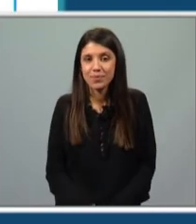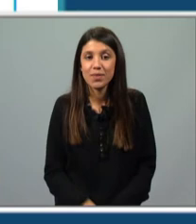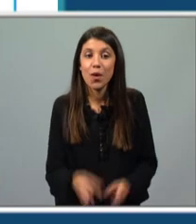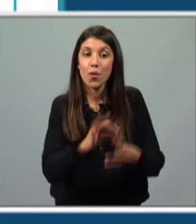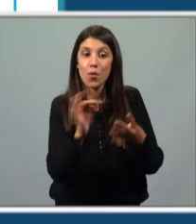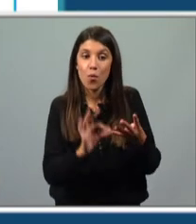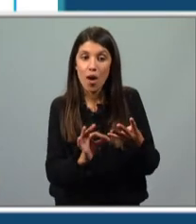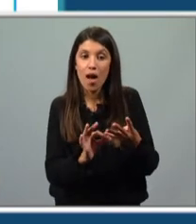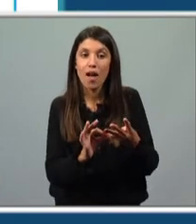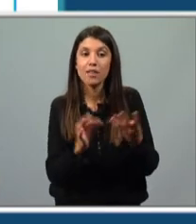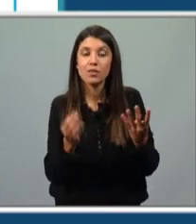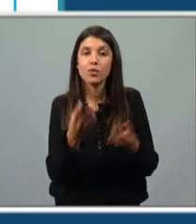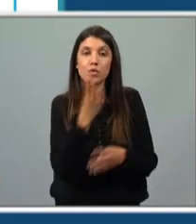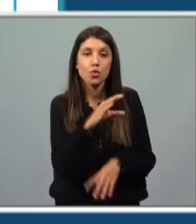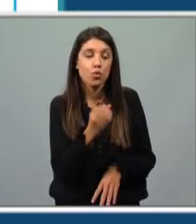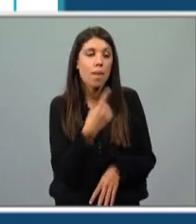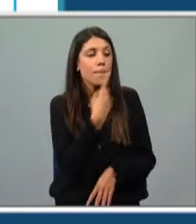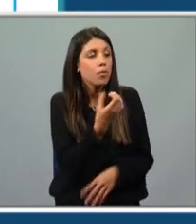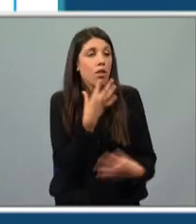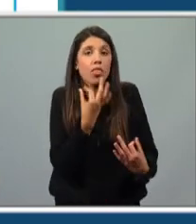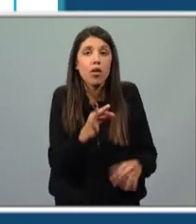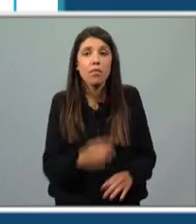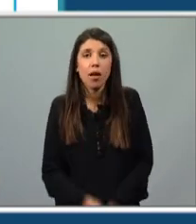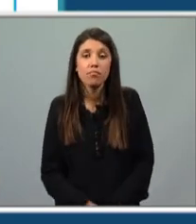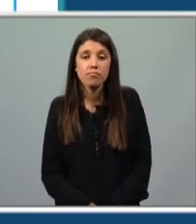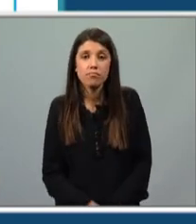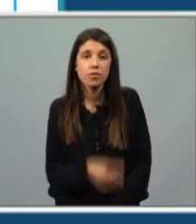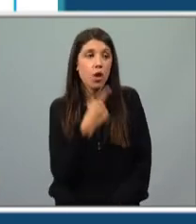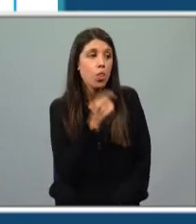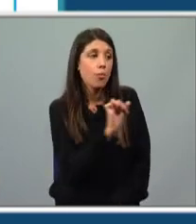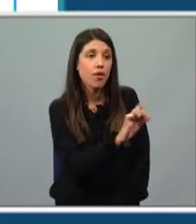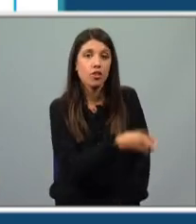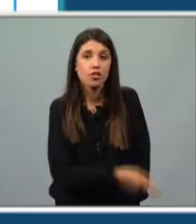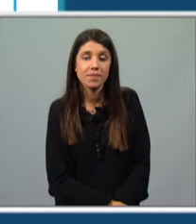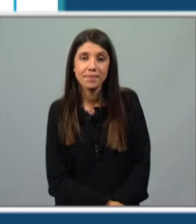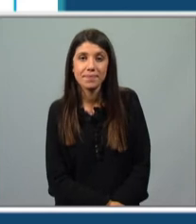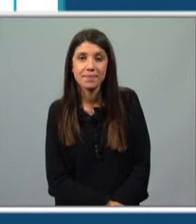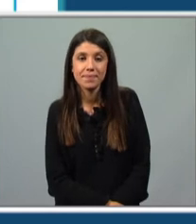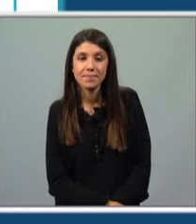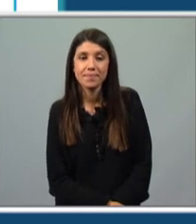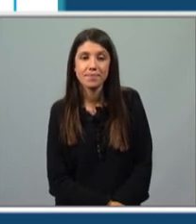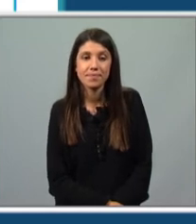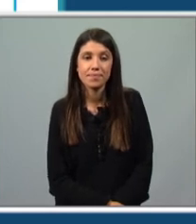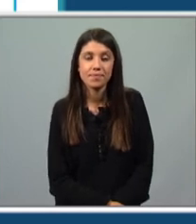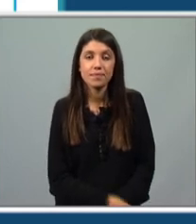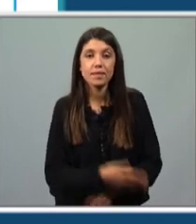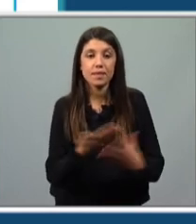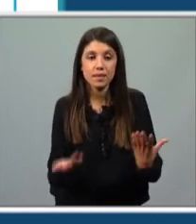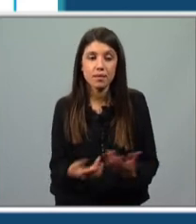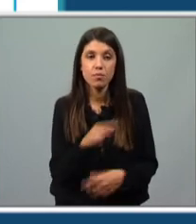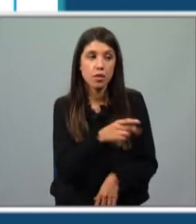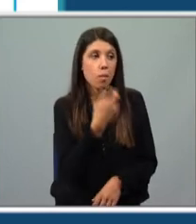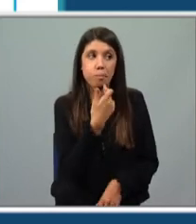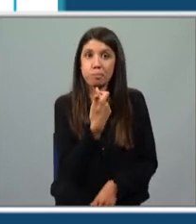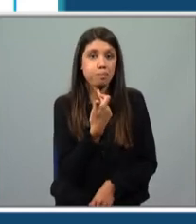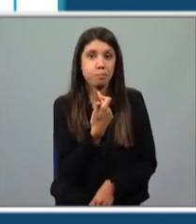Quatro. João faz uma pergunta normal à rapariga. Sim, pergunta-lhe como é que ela se chama. É verdade. Depois, ela não consegue